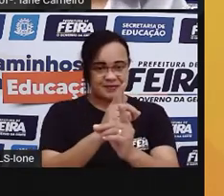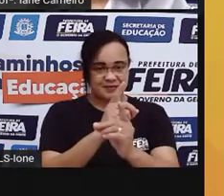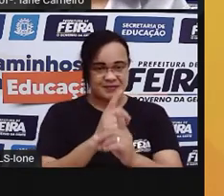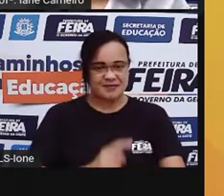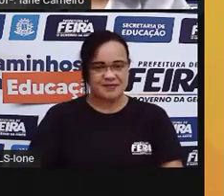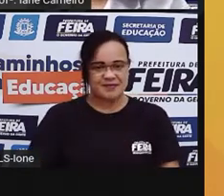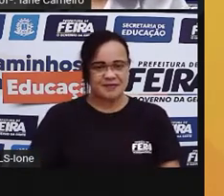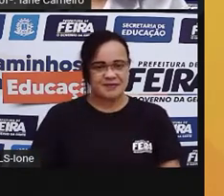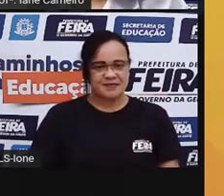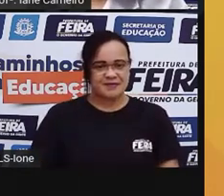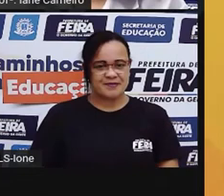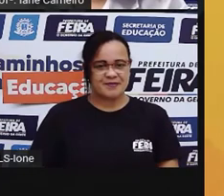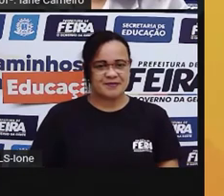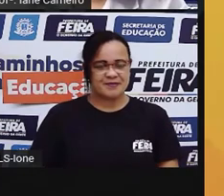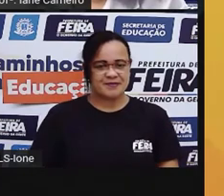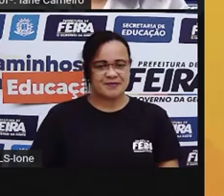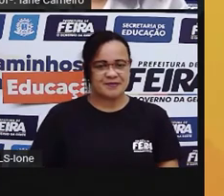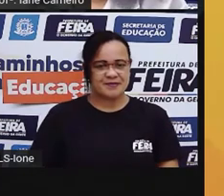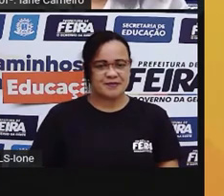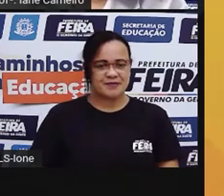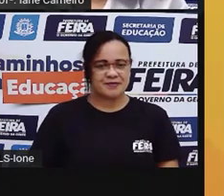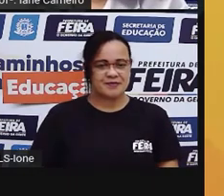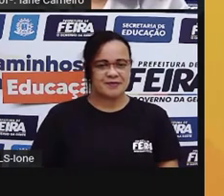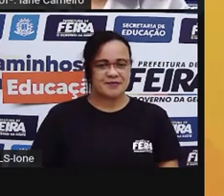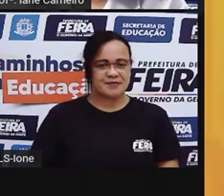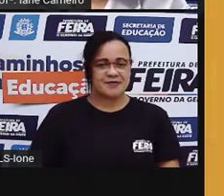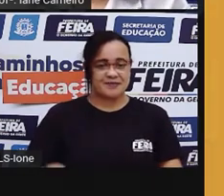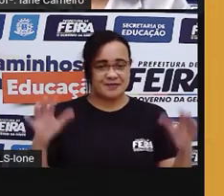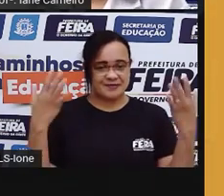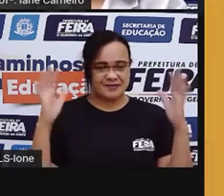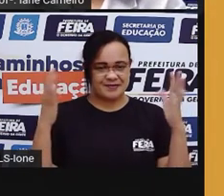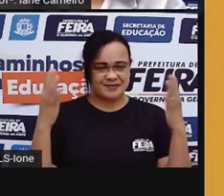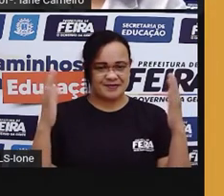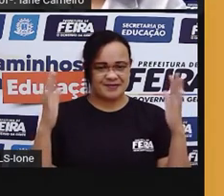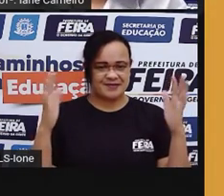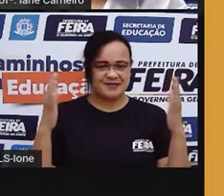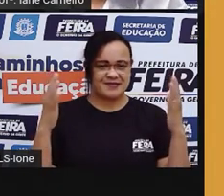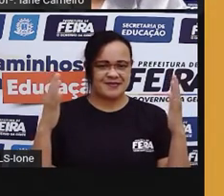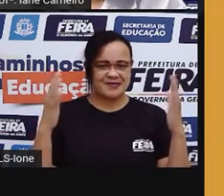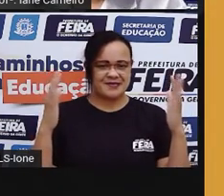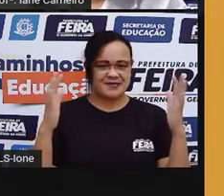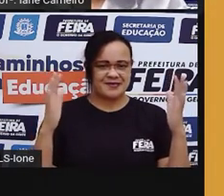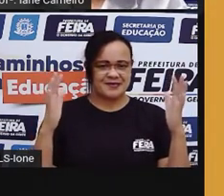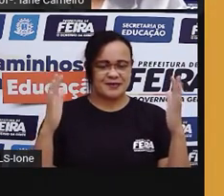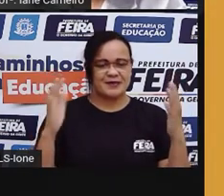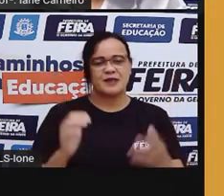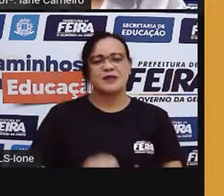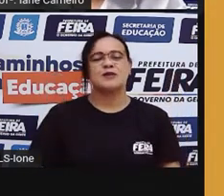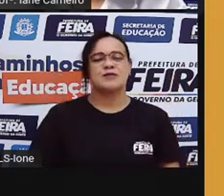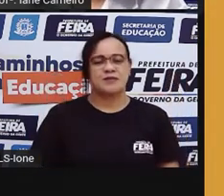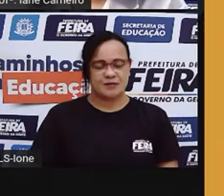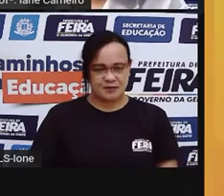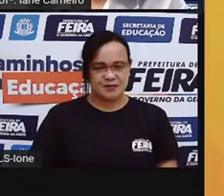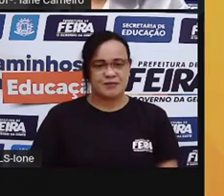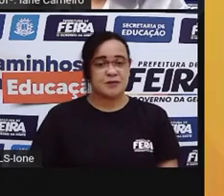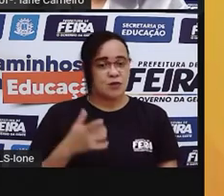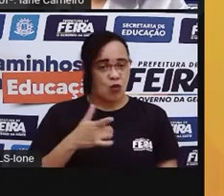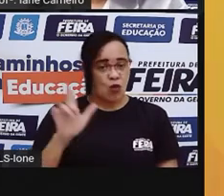Eu já sei Ó Tá aqui Você aceitou? Vamos procurar outra